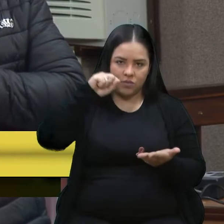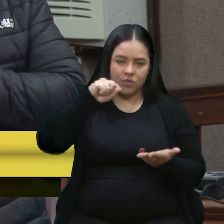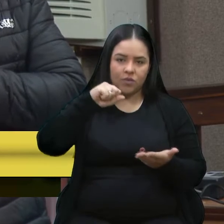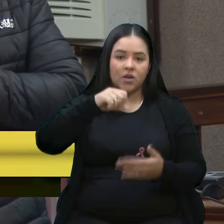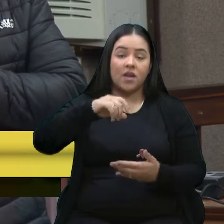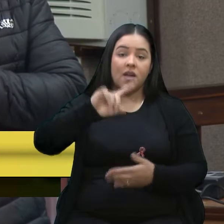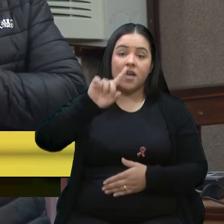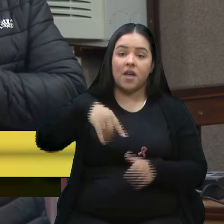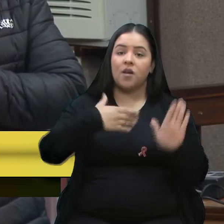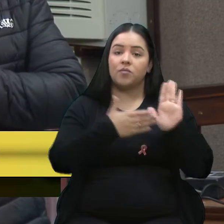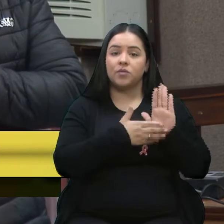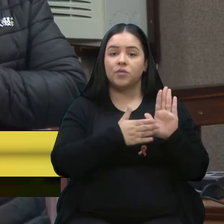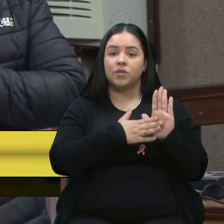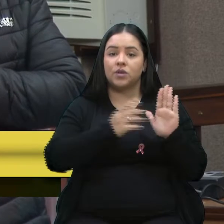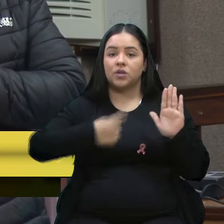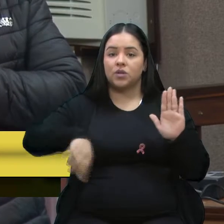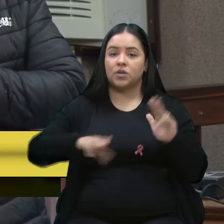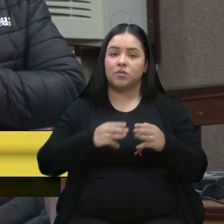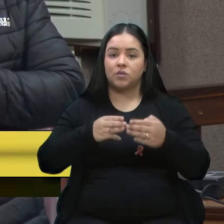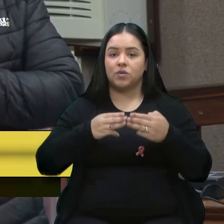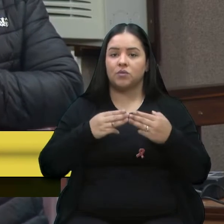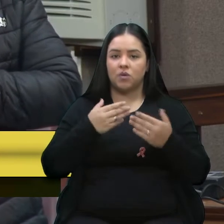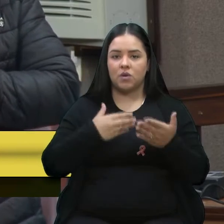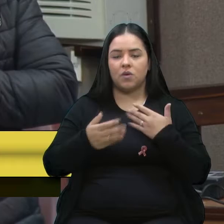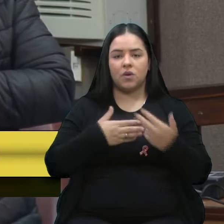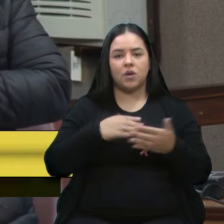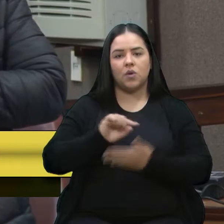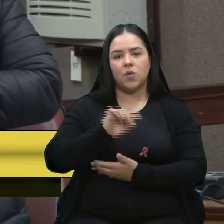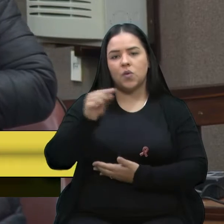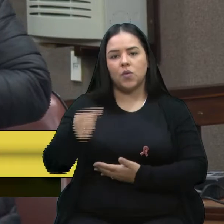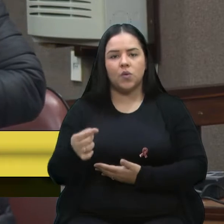nossa moção, para que qualquer outra